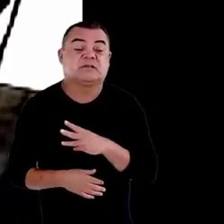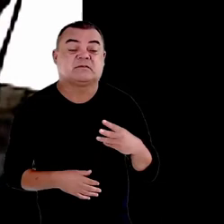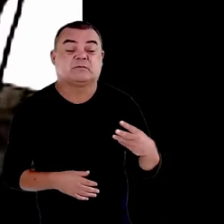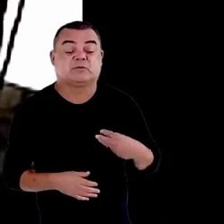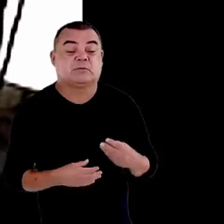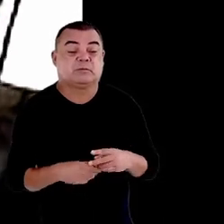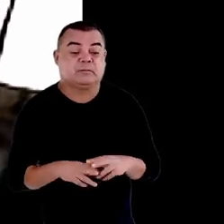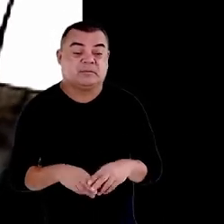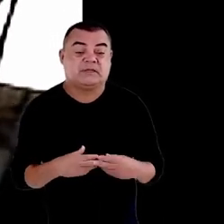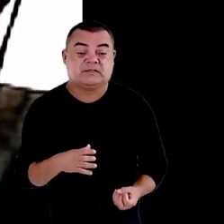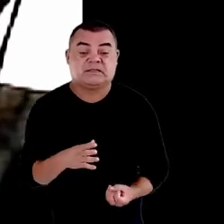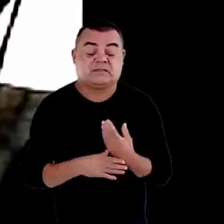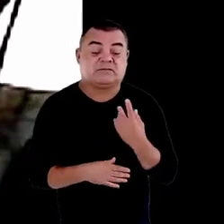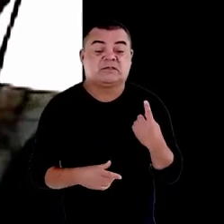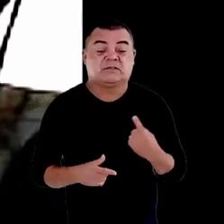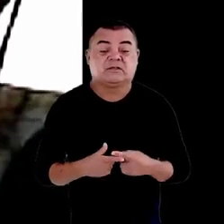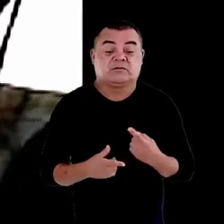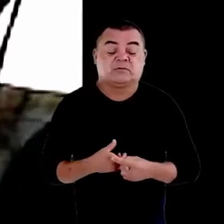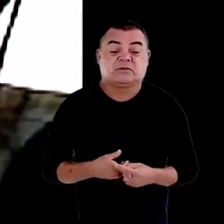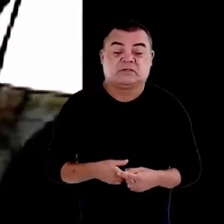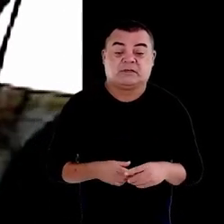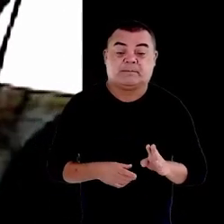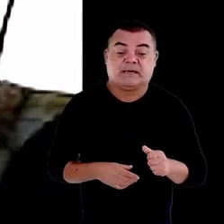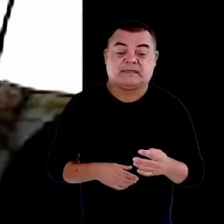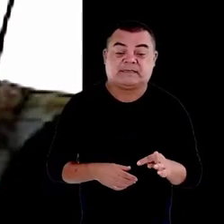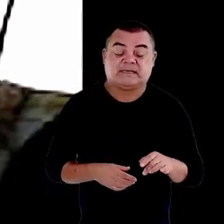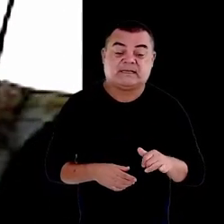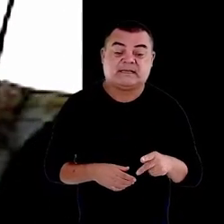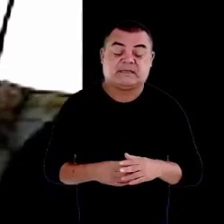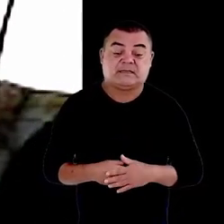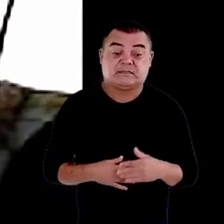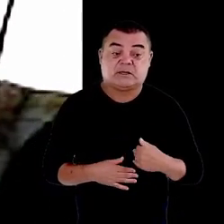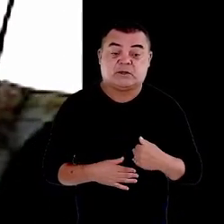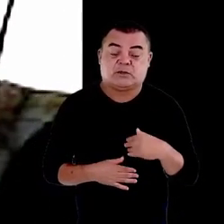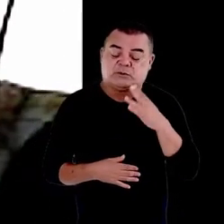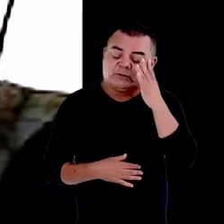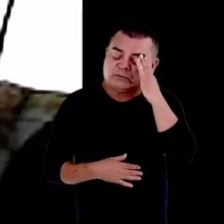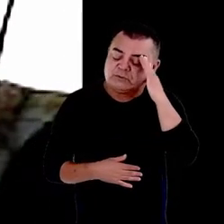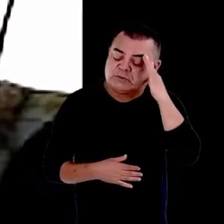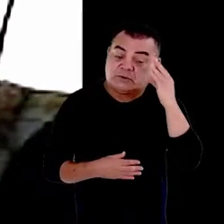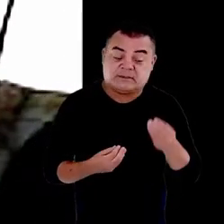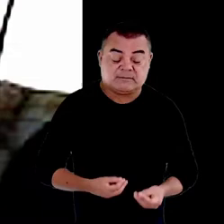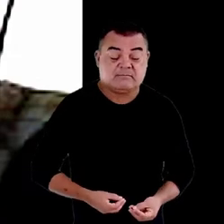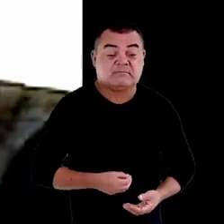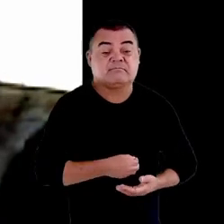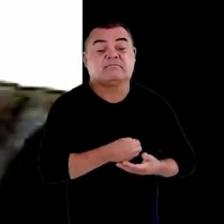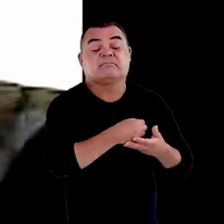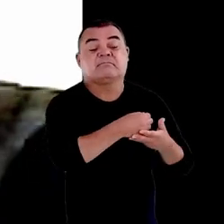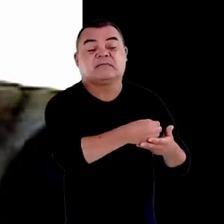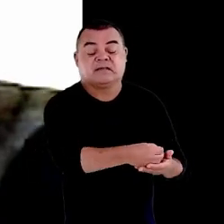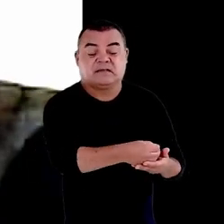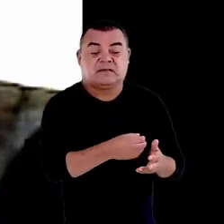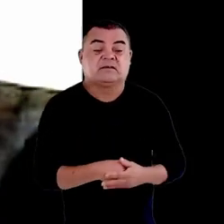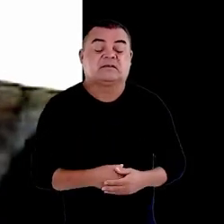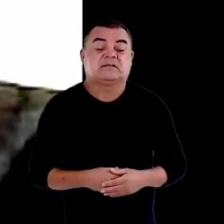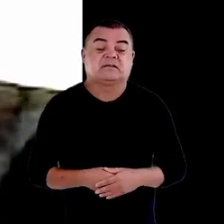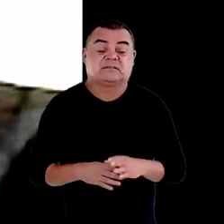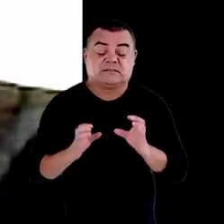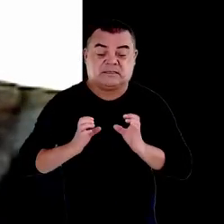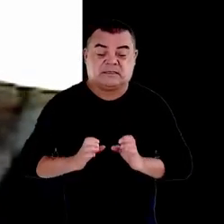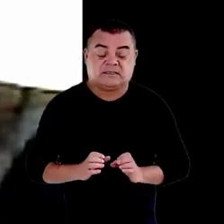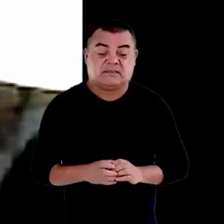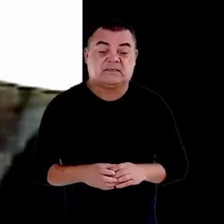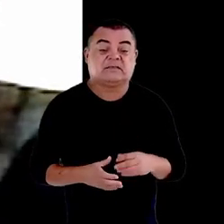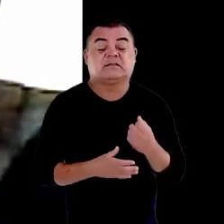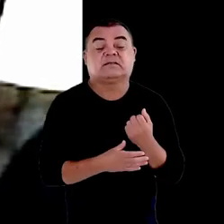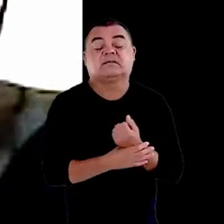iniciativa porque materializa o sonho de garantir cidadania e dignidade para todos não